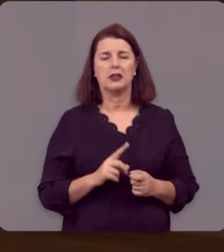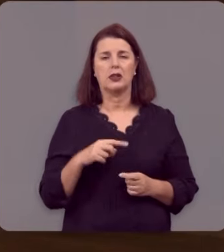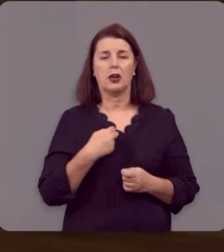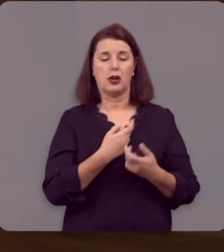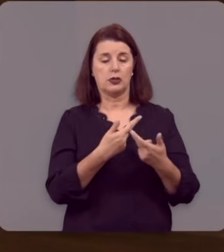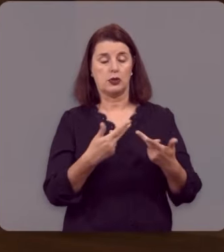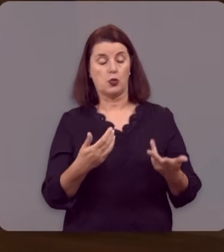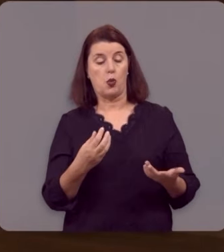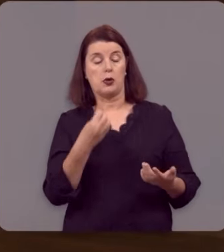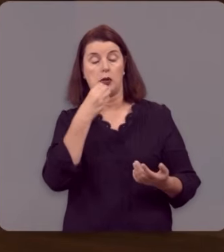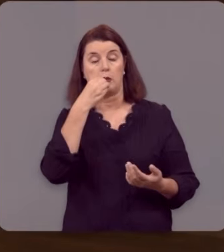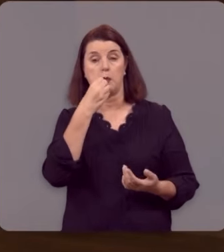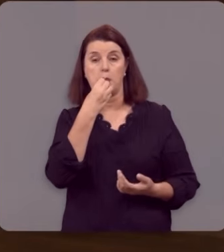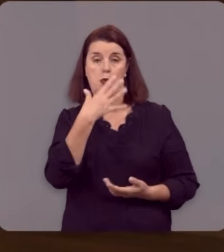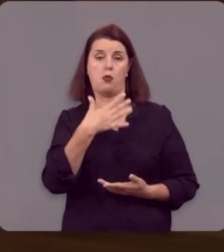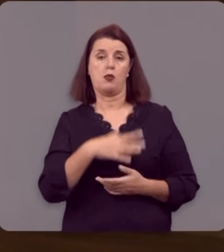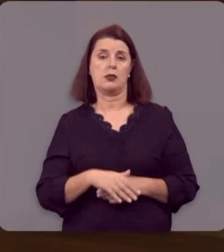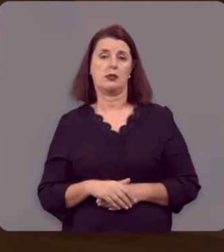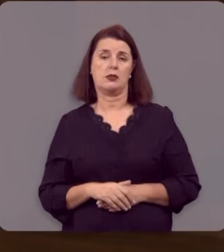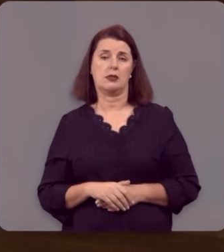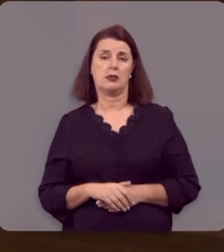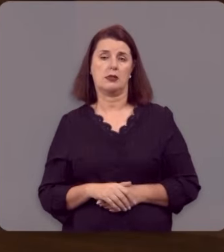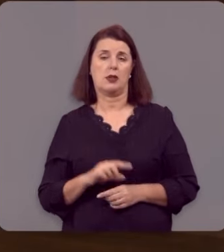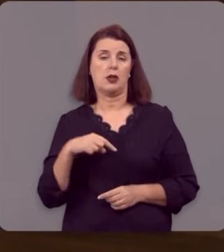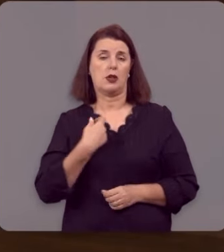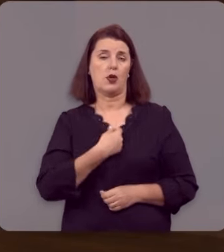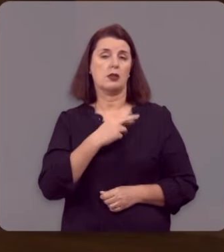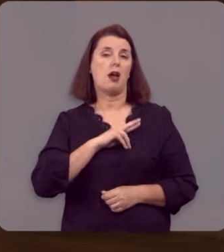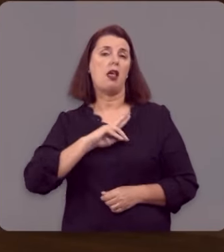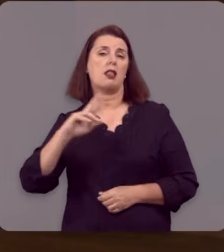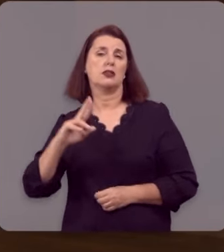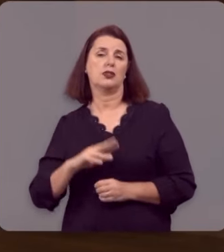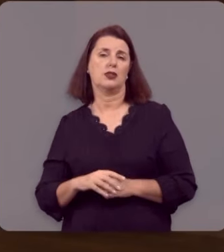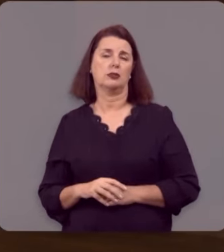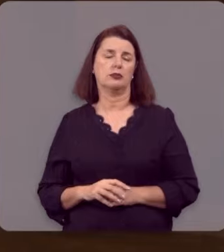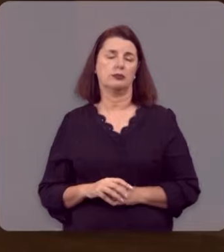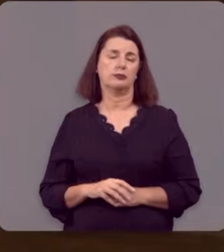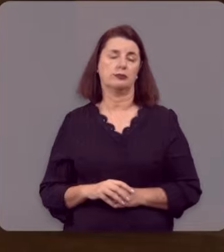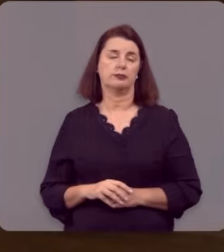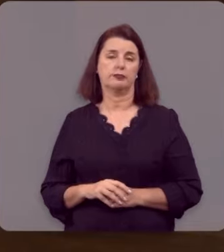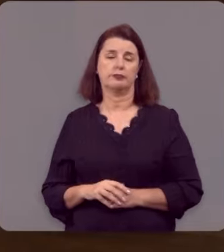Pelos nossos predicados morais. Pela nossa religiosidade.